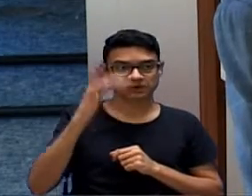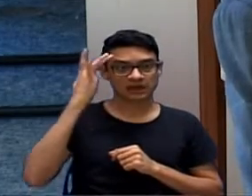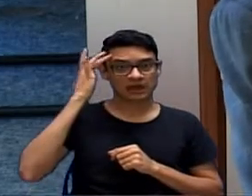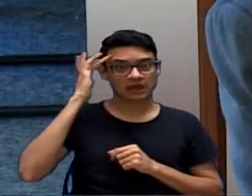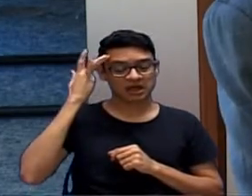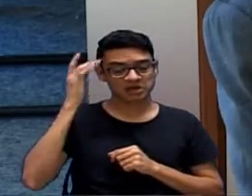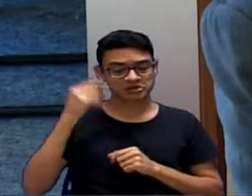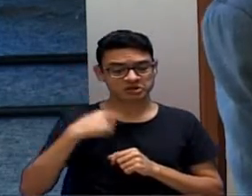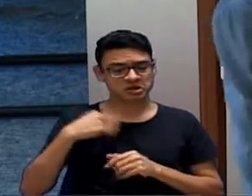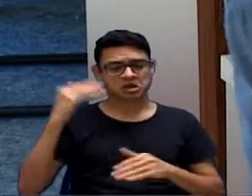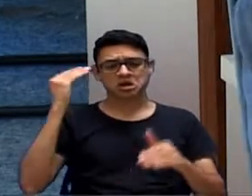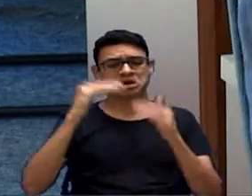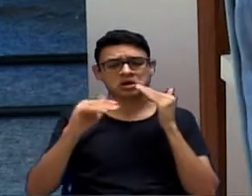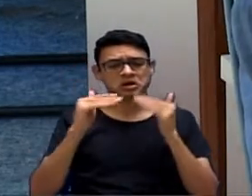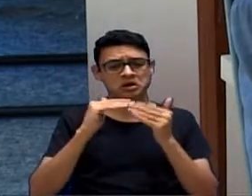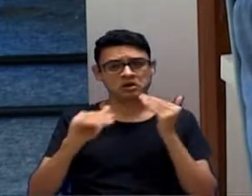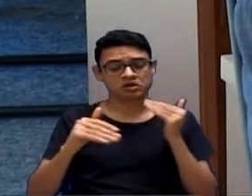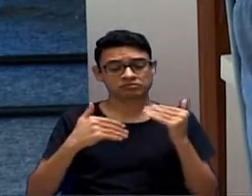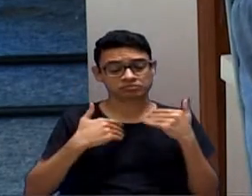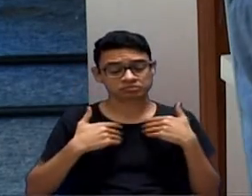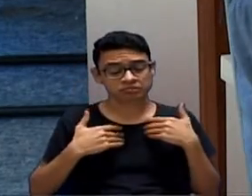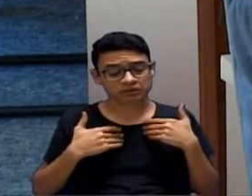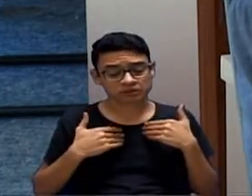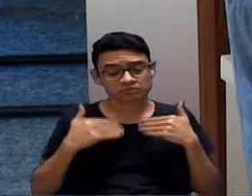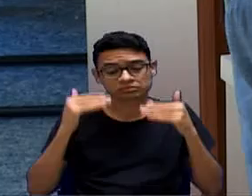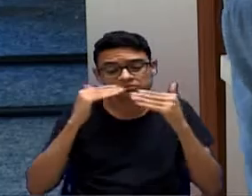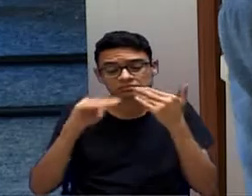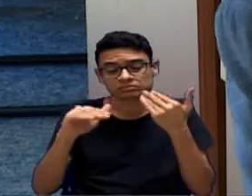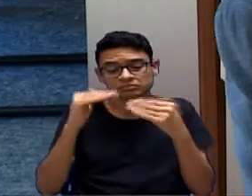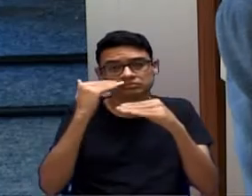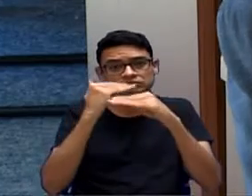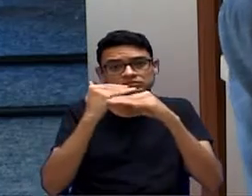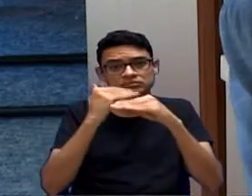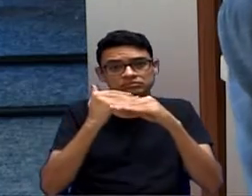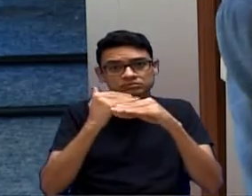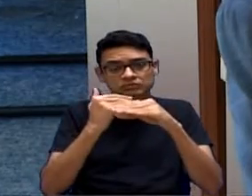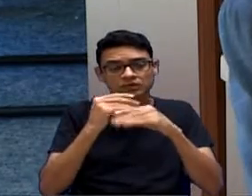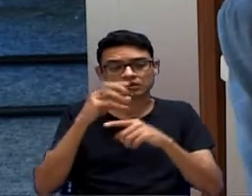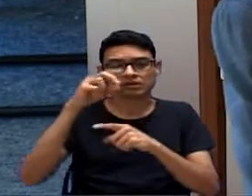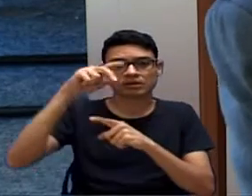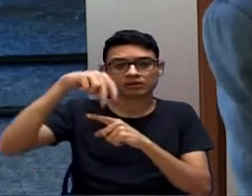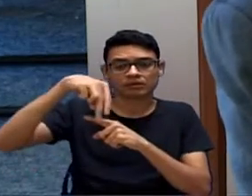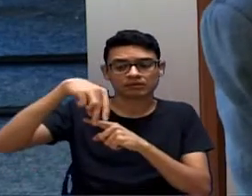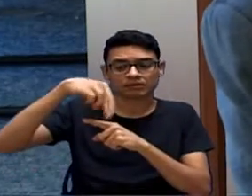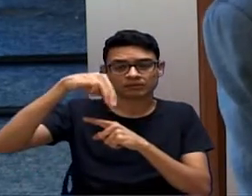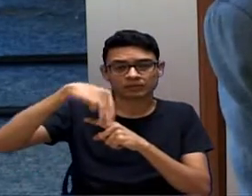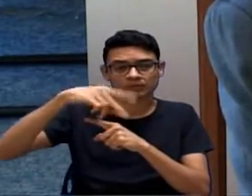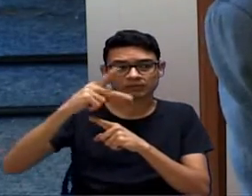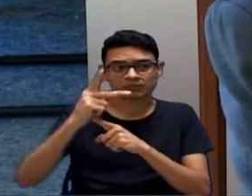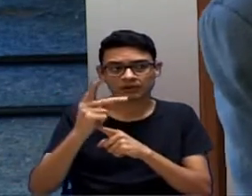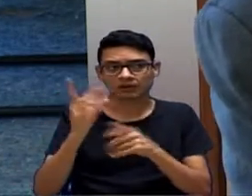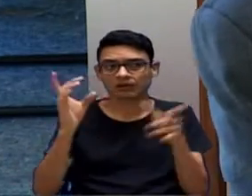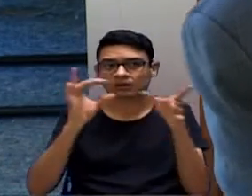intransigente, eu prefiro me resguardar em cima de um termo de acordo de conduta do Ministério Público e da Prefeitura e não